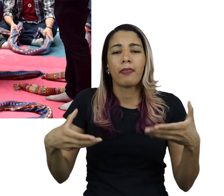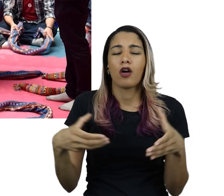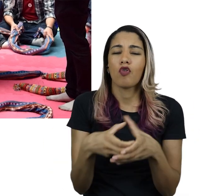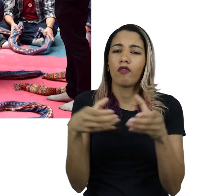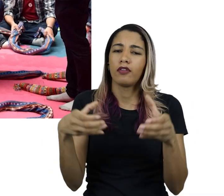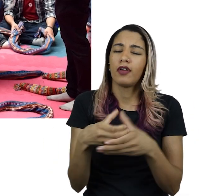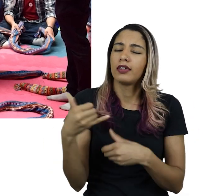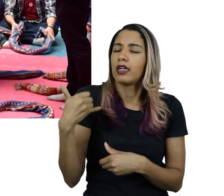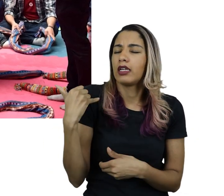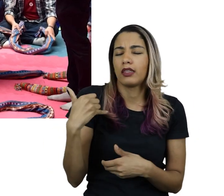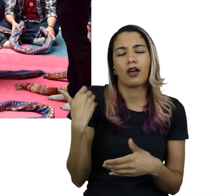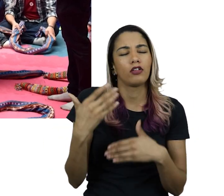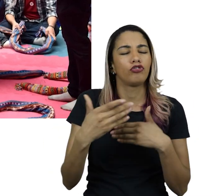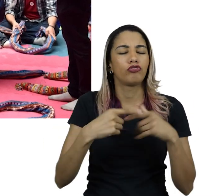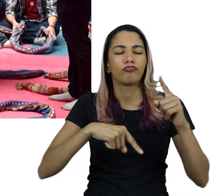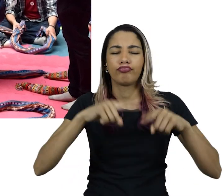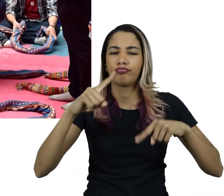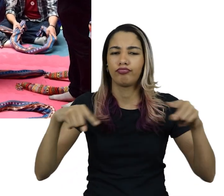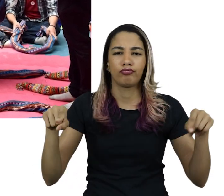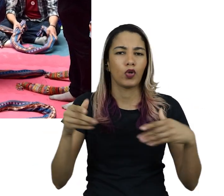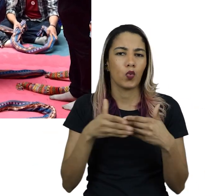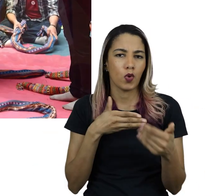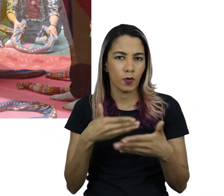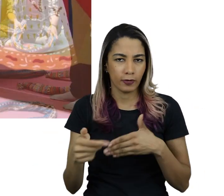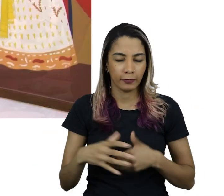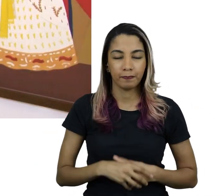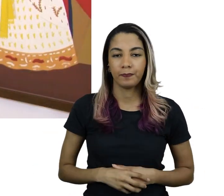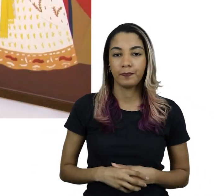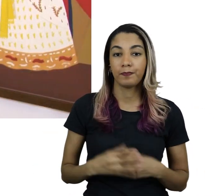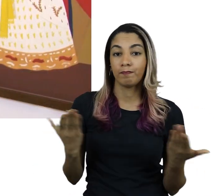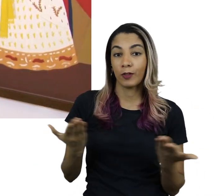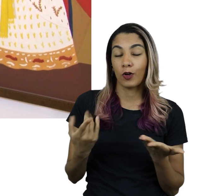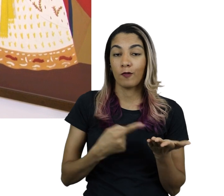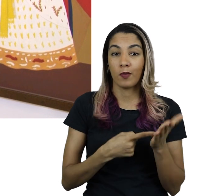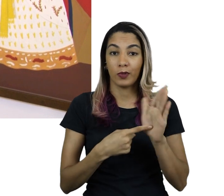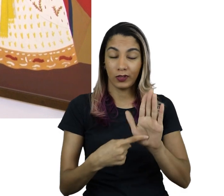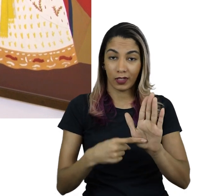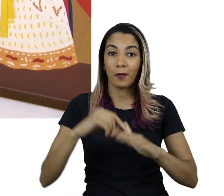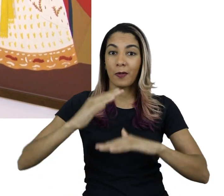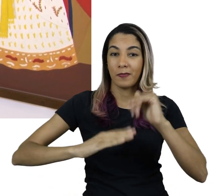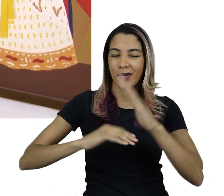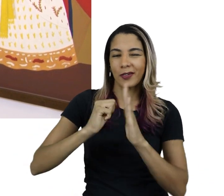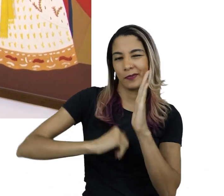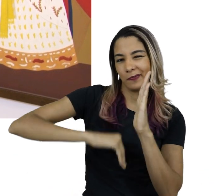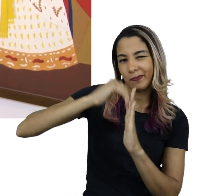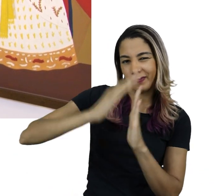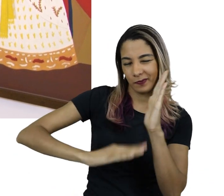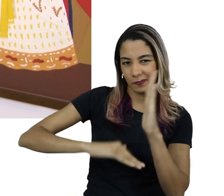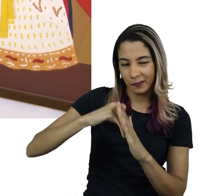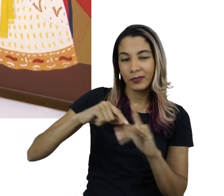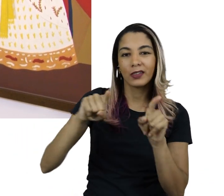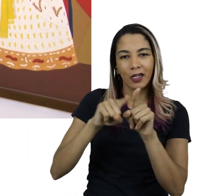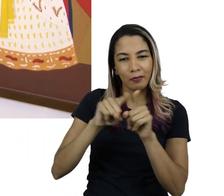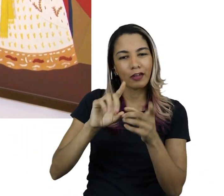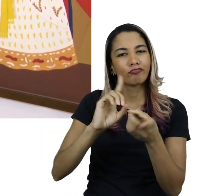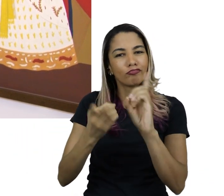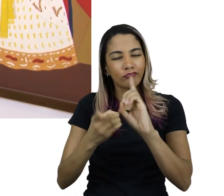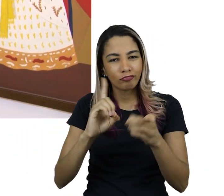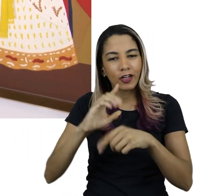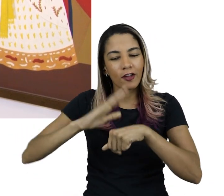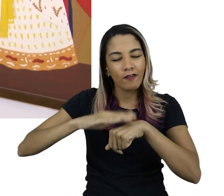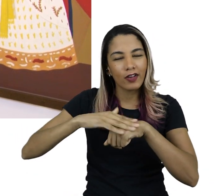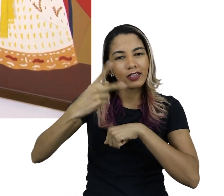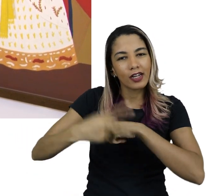-estar e convivência para todas as idades. Por fim, vou demonstrar uma atividade plástica e interativa que